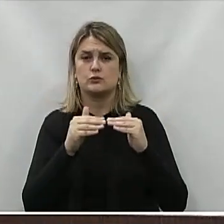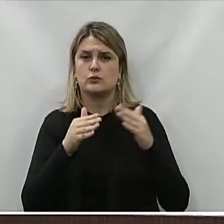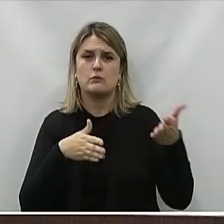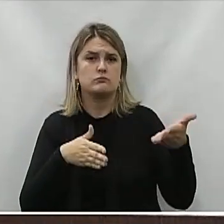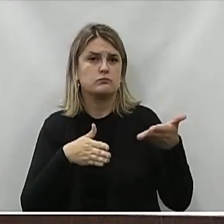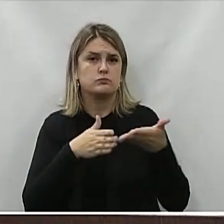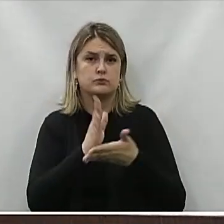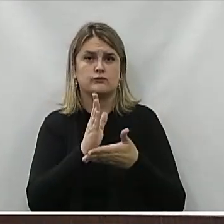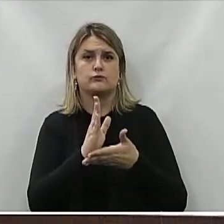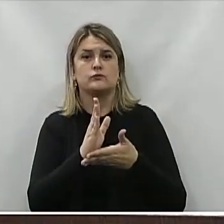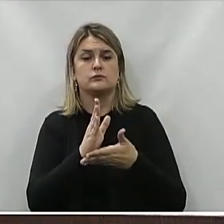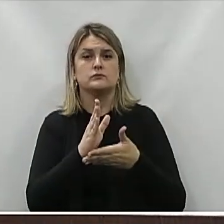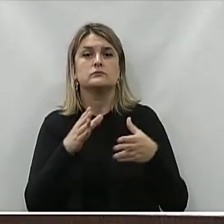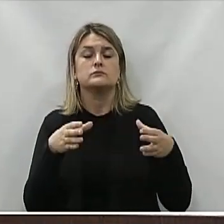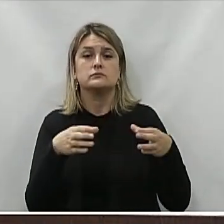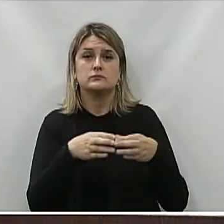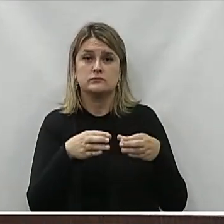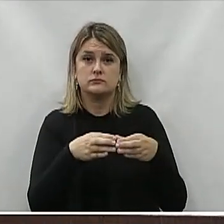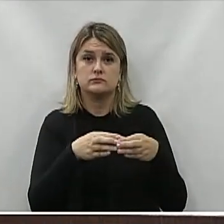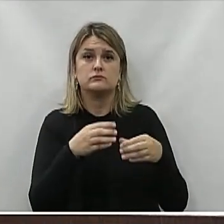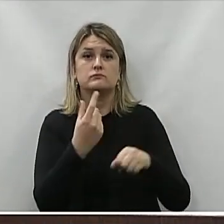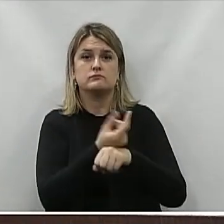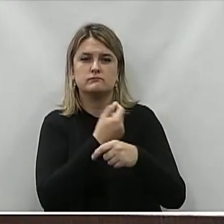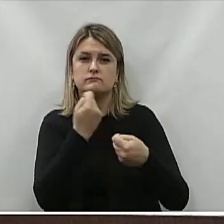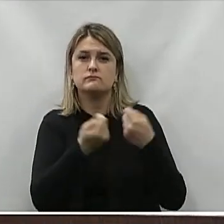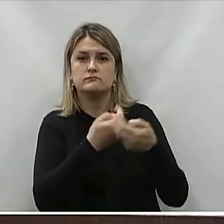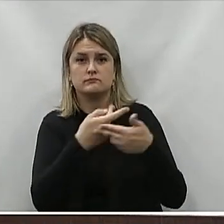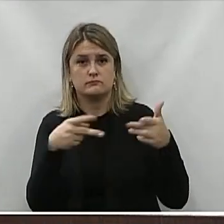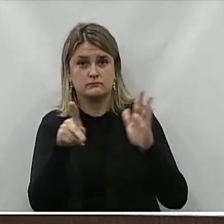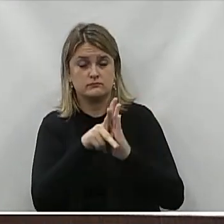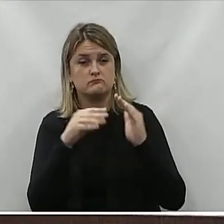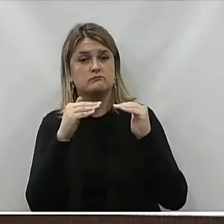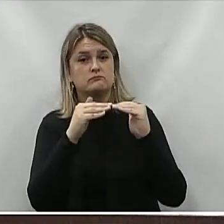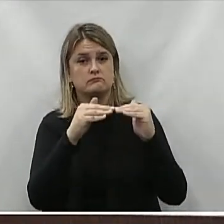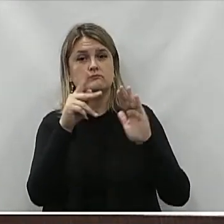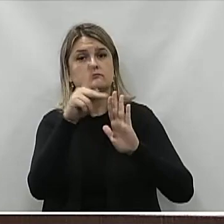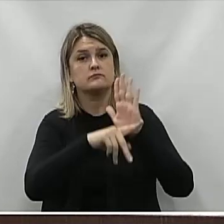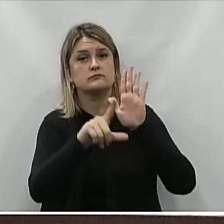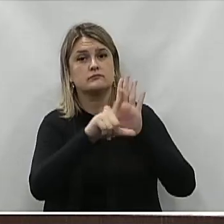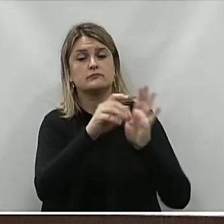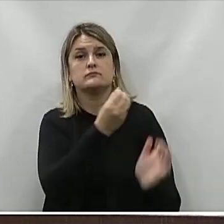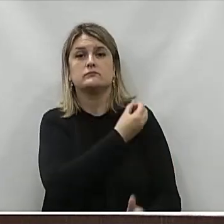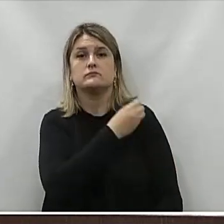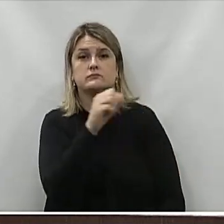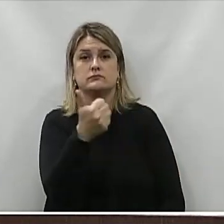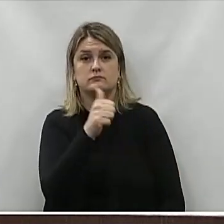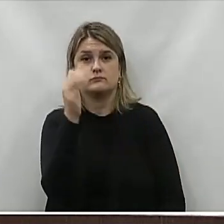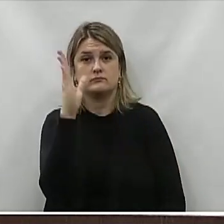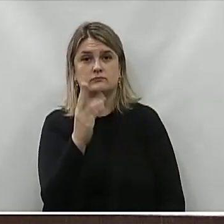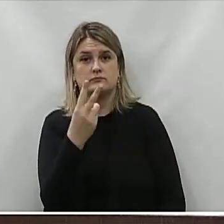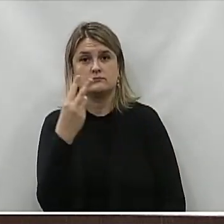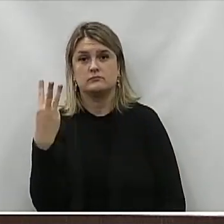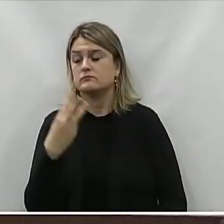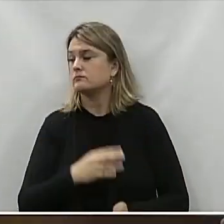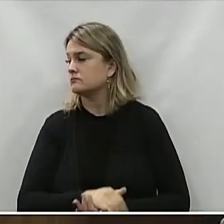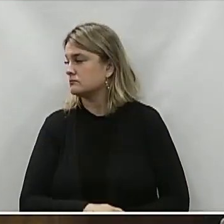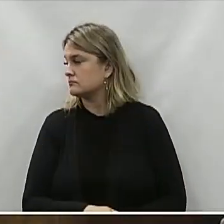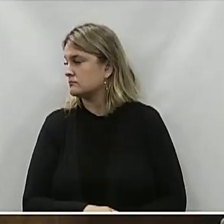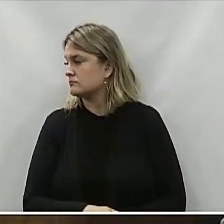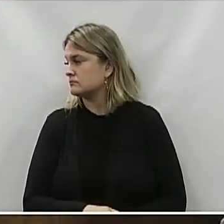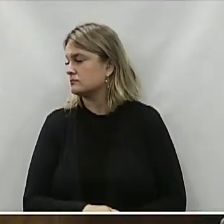Fundamentado Da comissão De finanças Orçamento E patrimônio Favorável Projeto De lei ordinária De número 11 De 2023